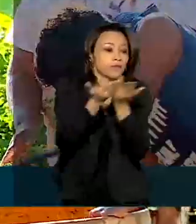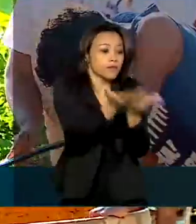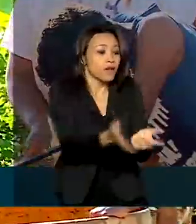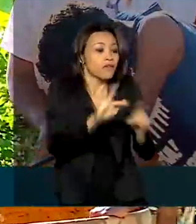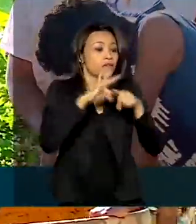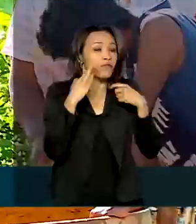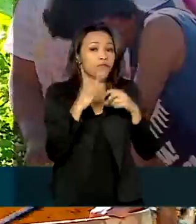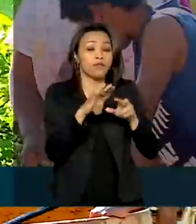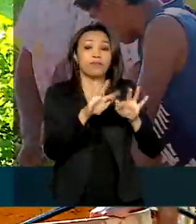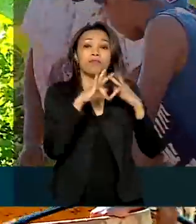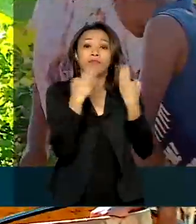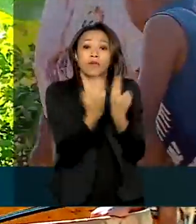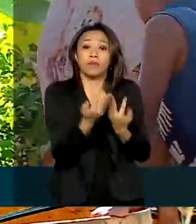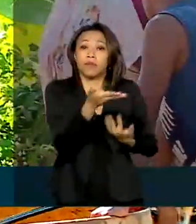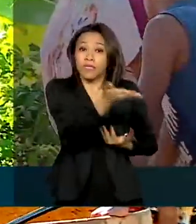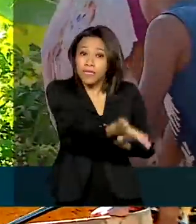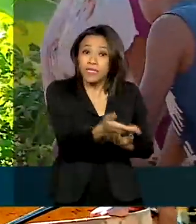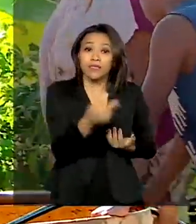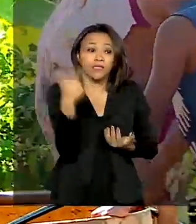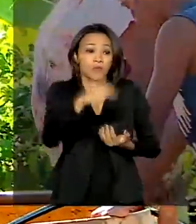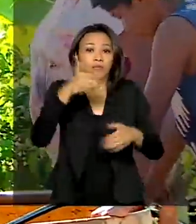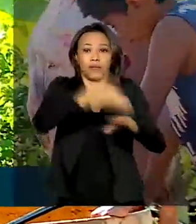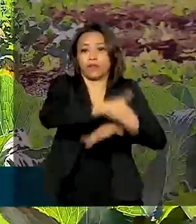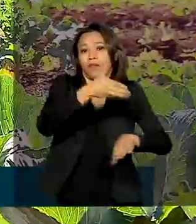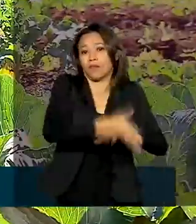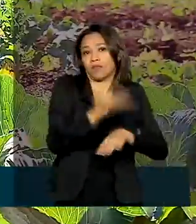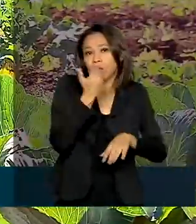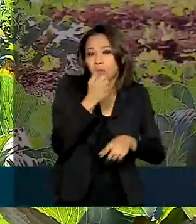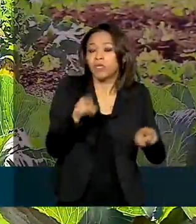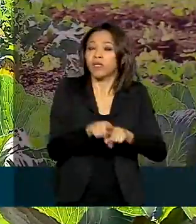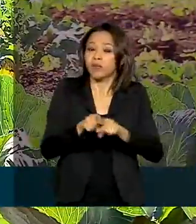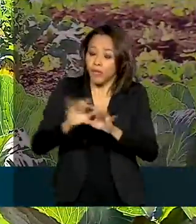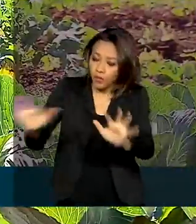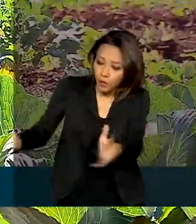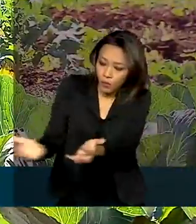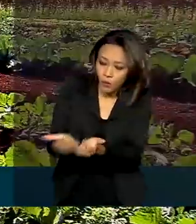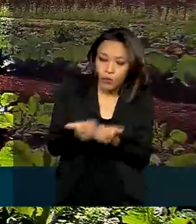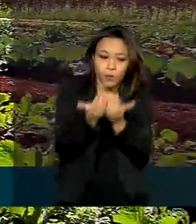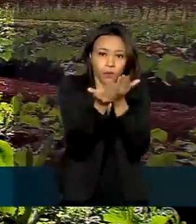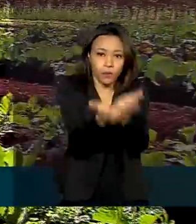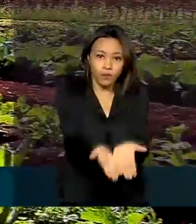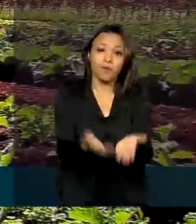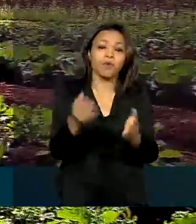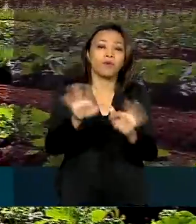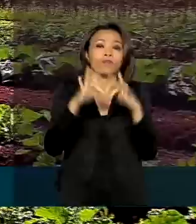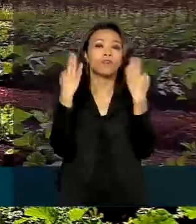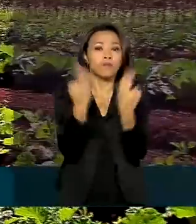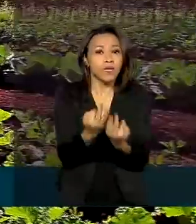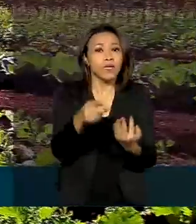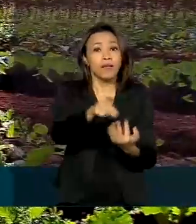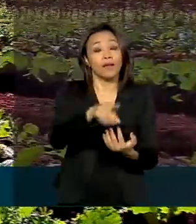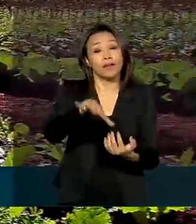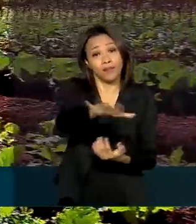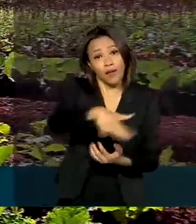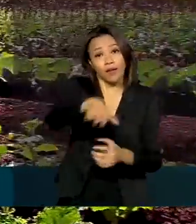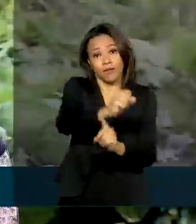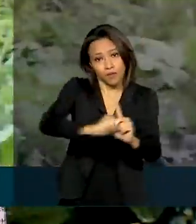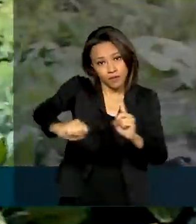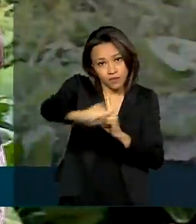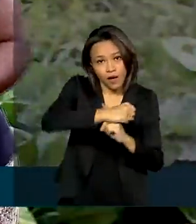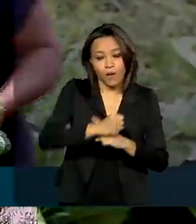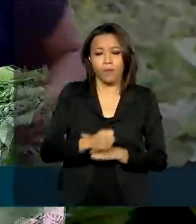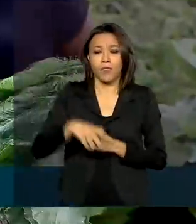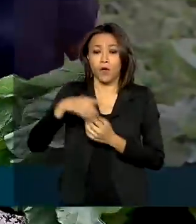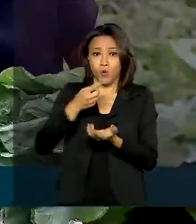em situação de vulnerabilidade e também para entidades de assistência social. O novo repasse do governo federal, de